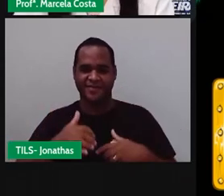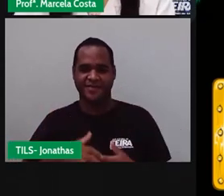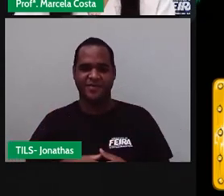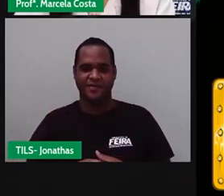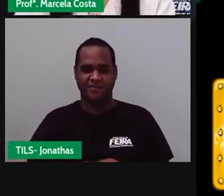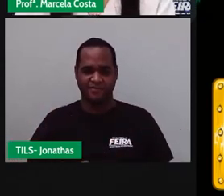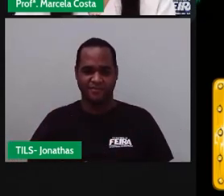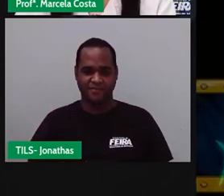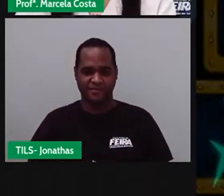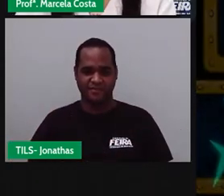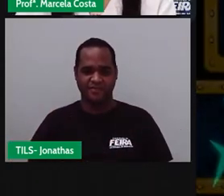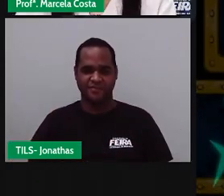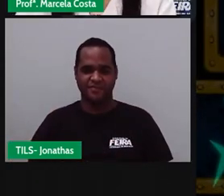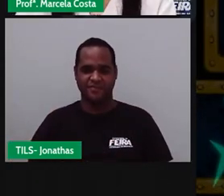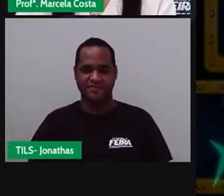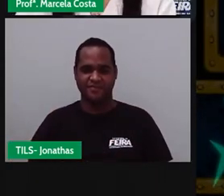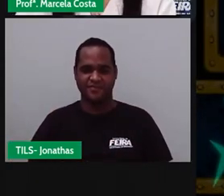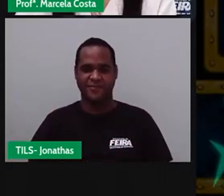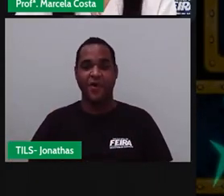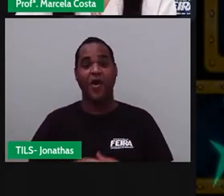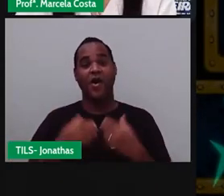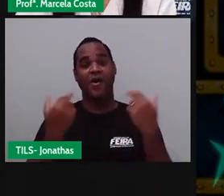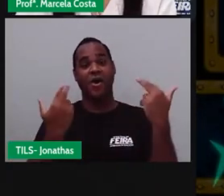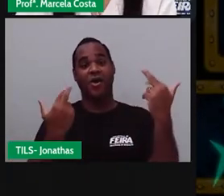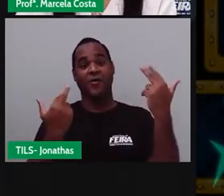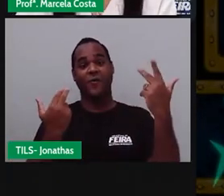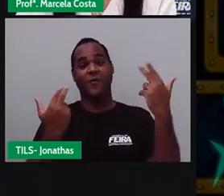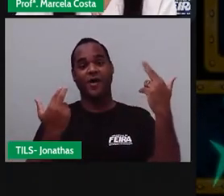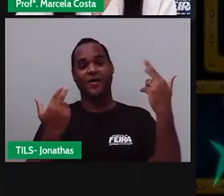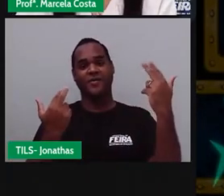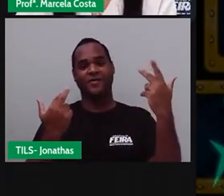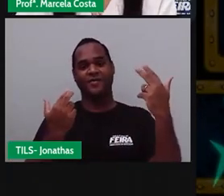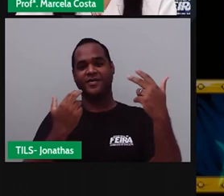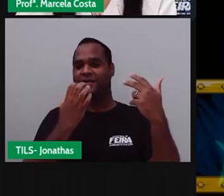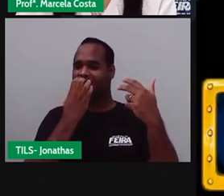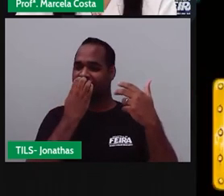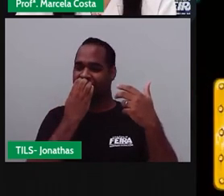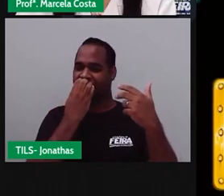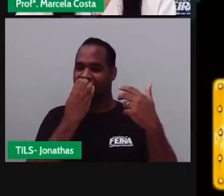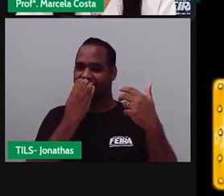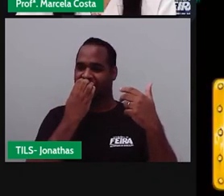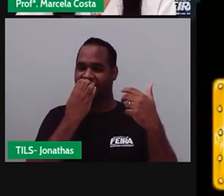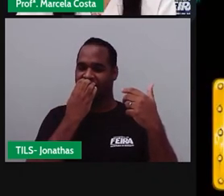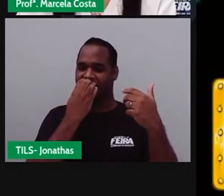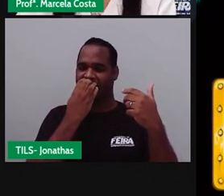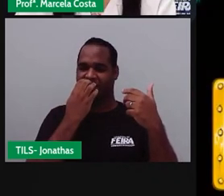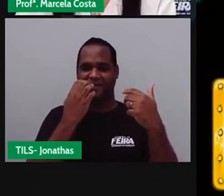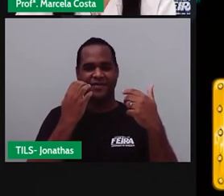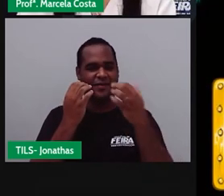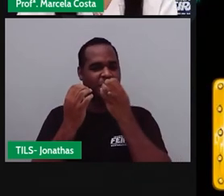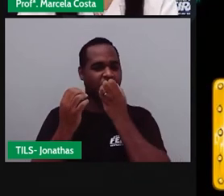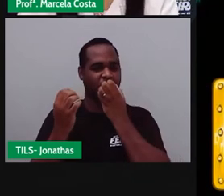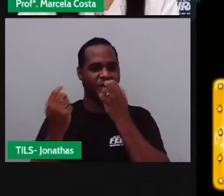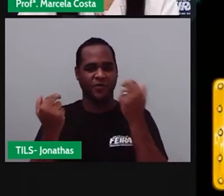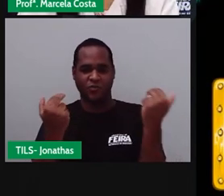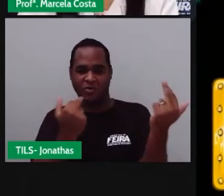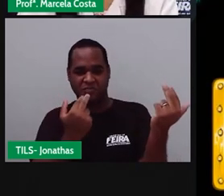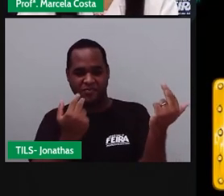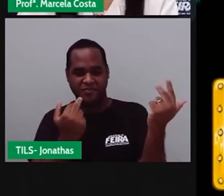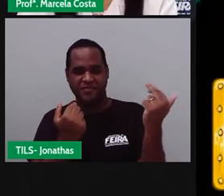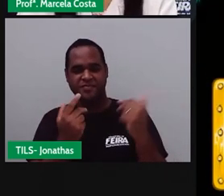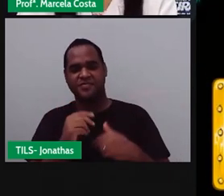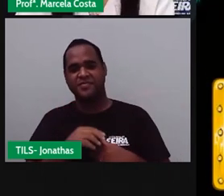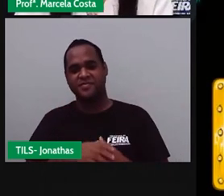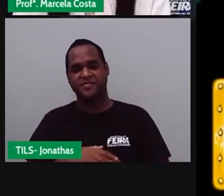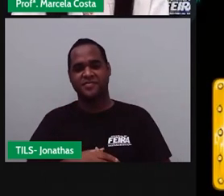as imagens parecidas. Ó, encontramos uma de dois animais